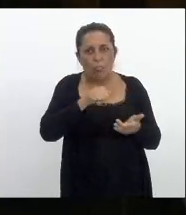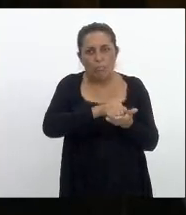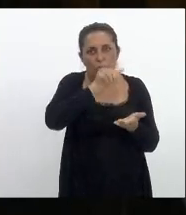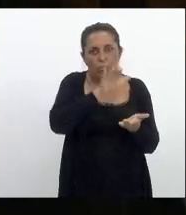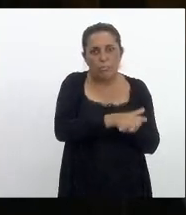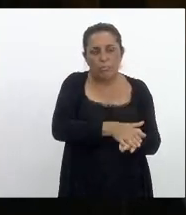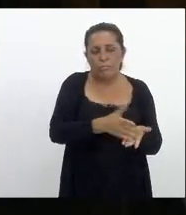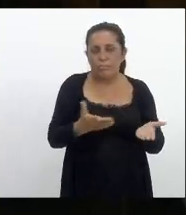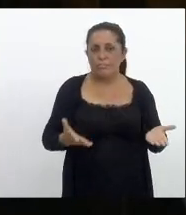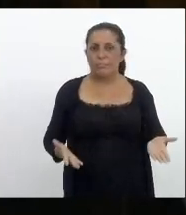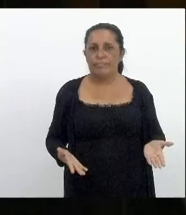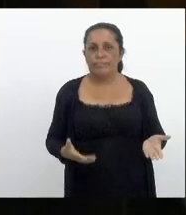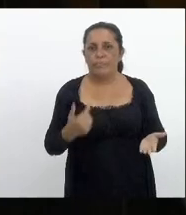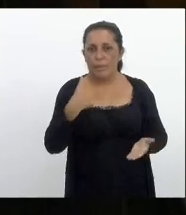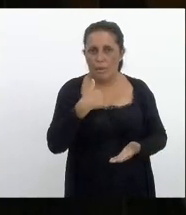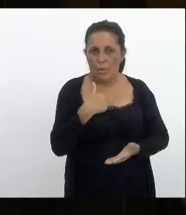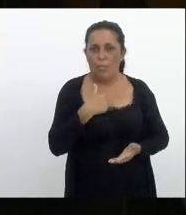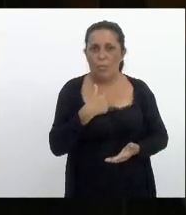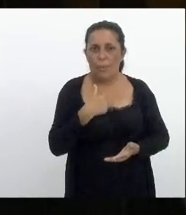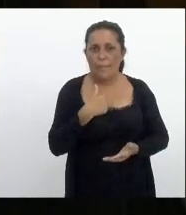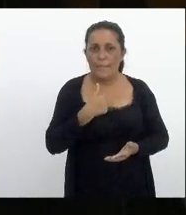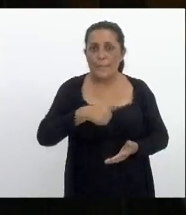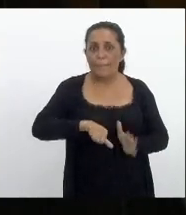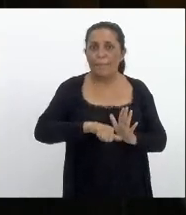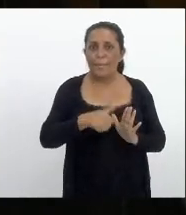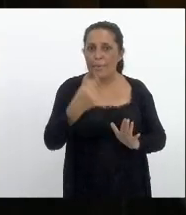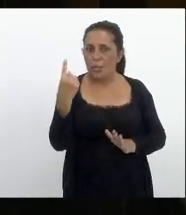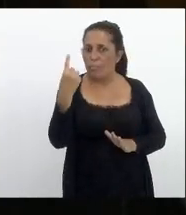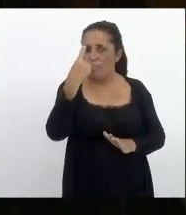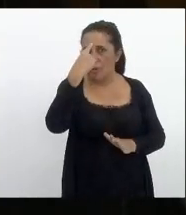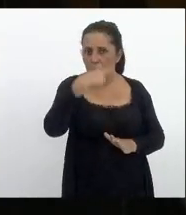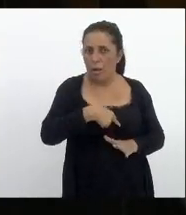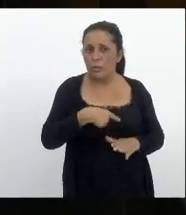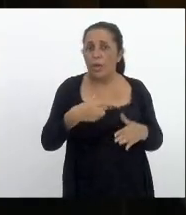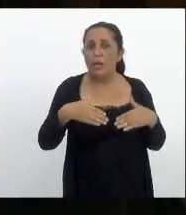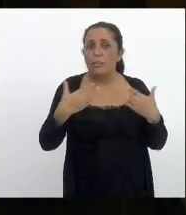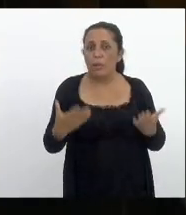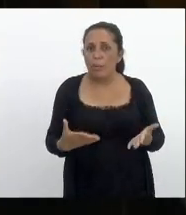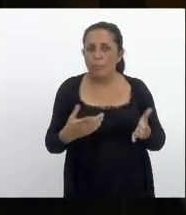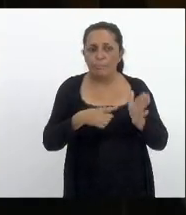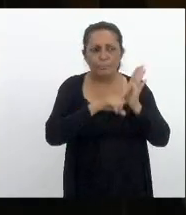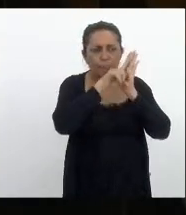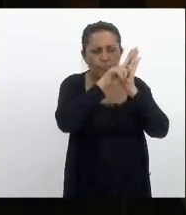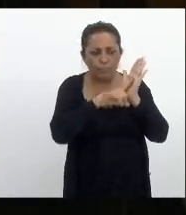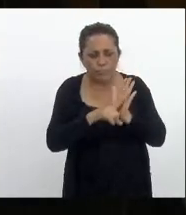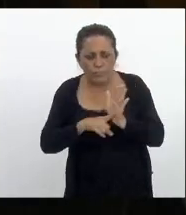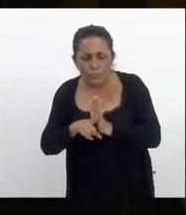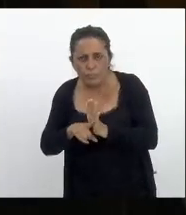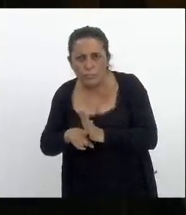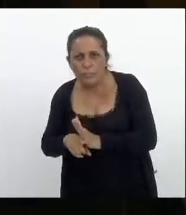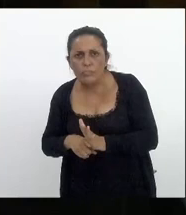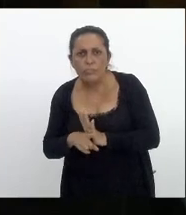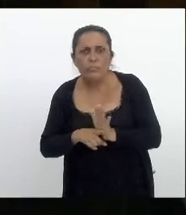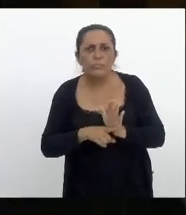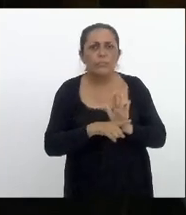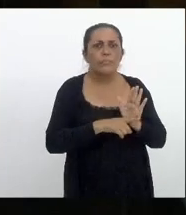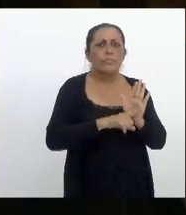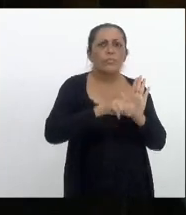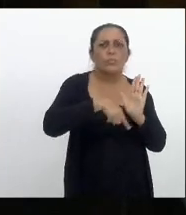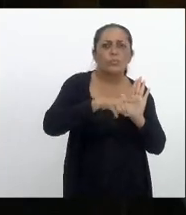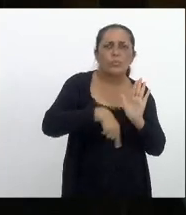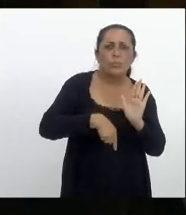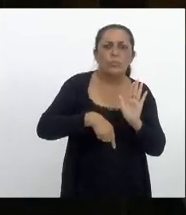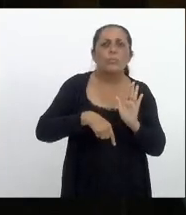eu estou no meu primeiro mandato desde então fiscalizando cobrando o governador Wilson